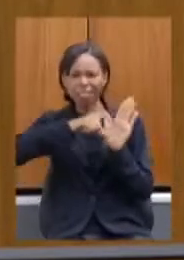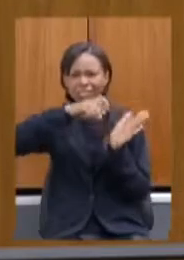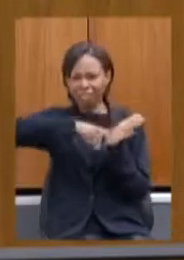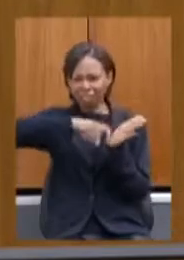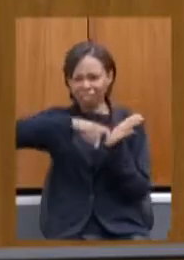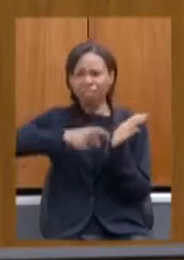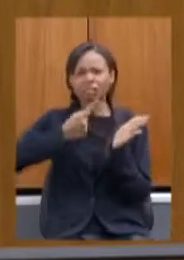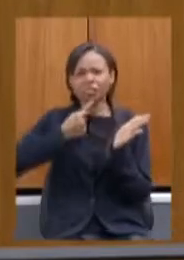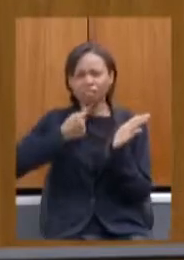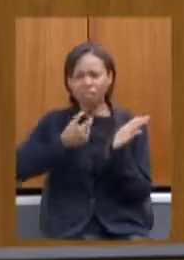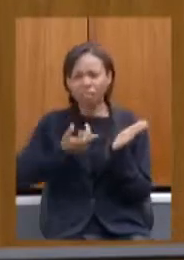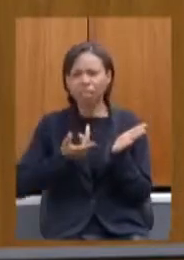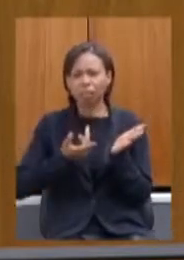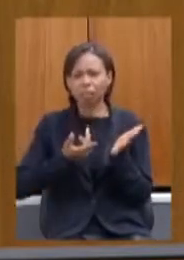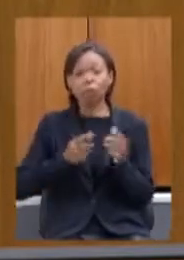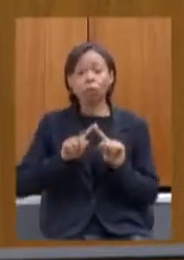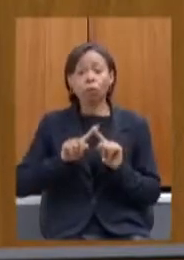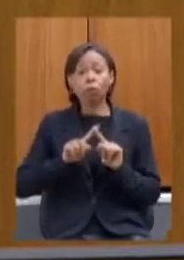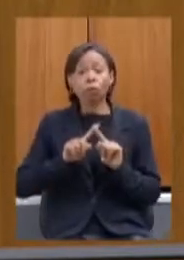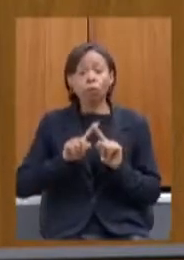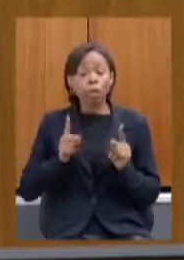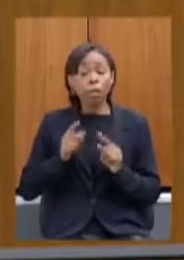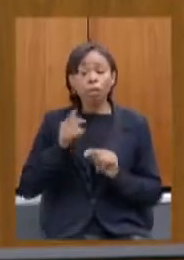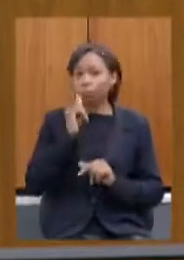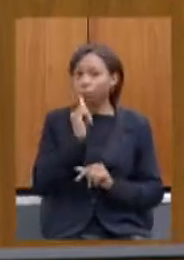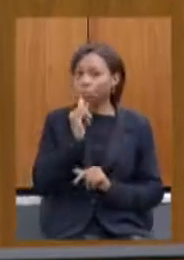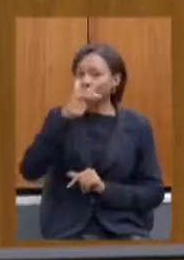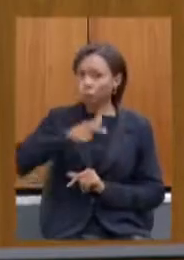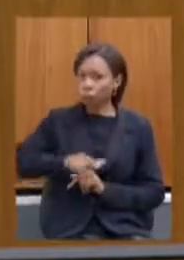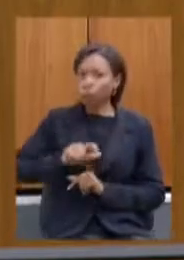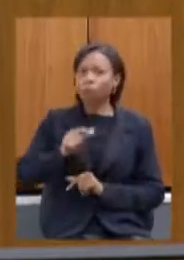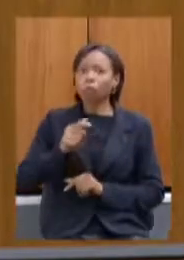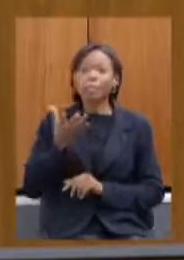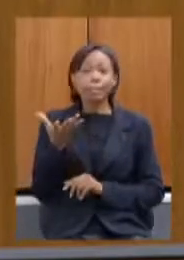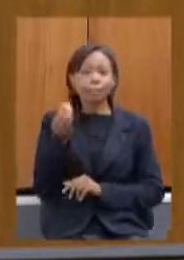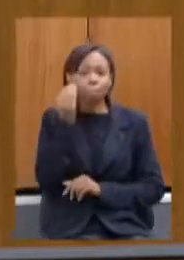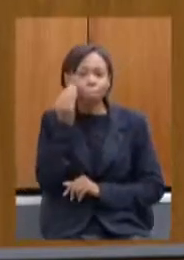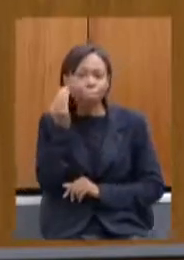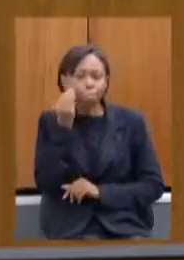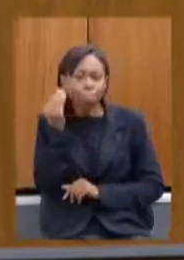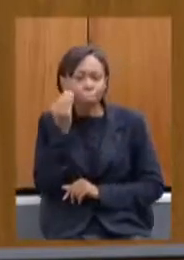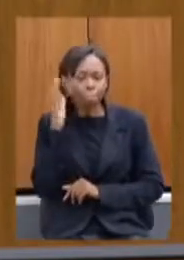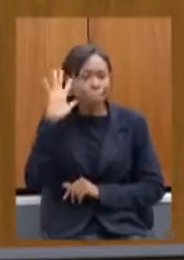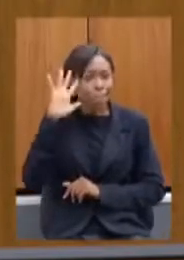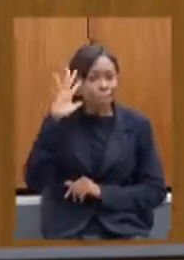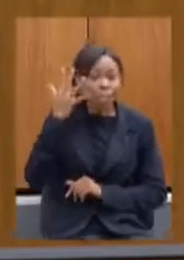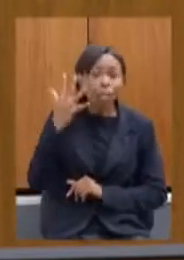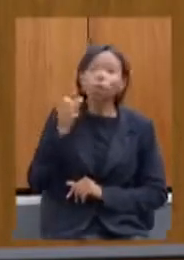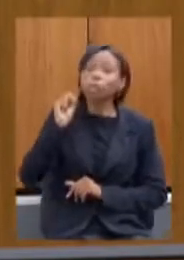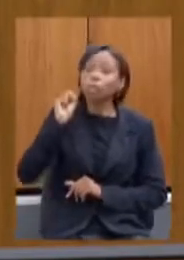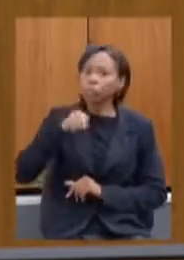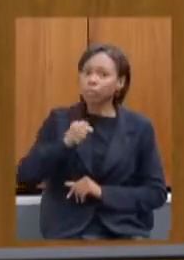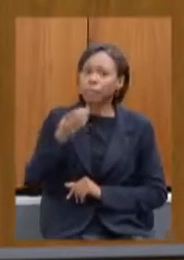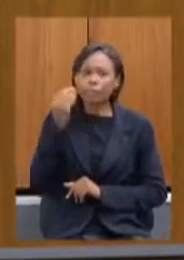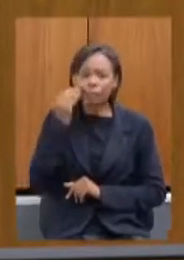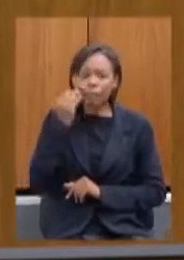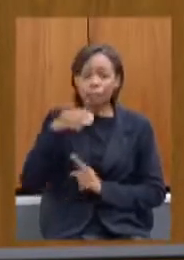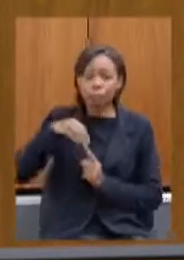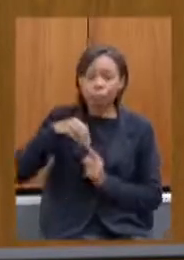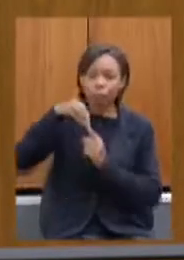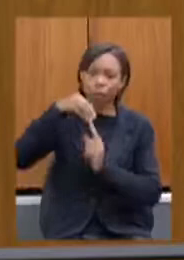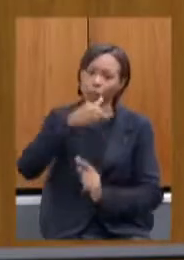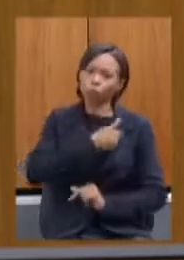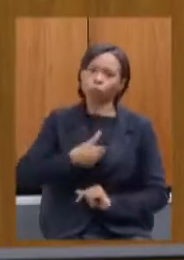queria destacar isso mais uma vez senhor presidente há a busca sim por soluções essa é uma prioridade do governo do estado a